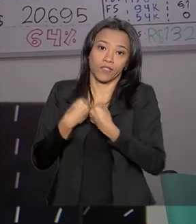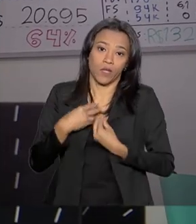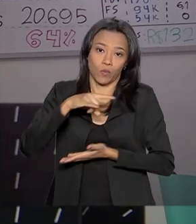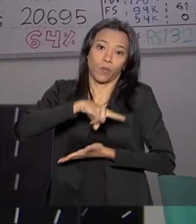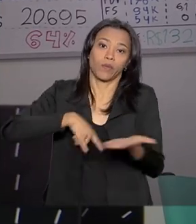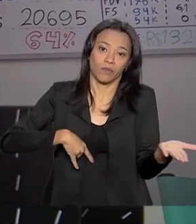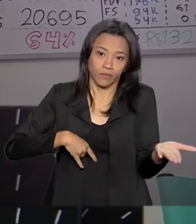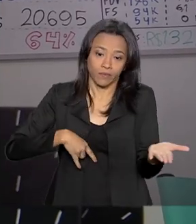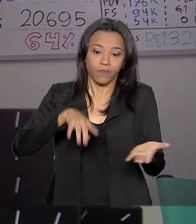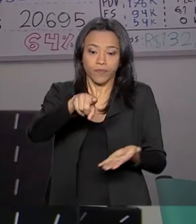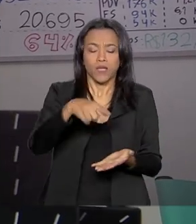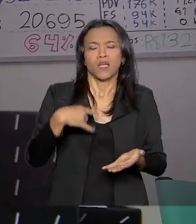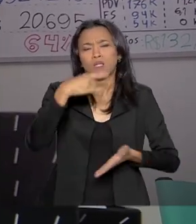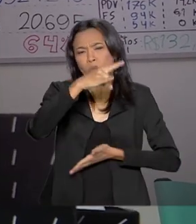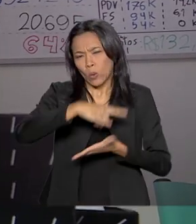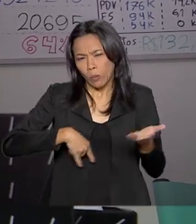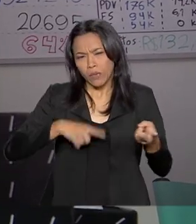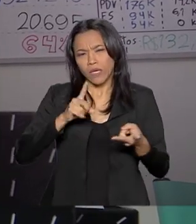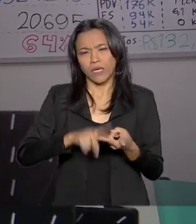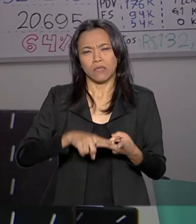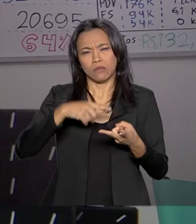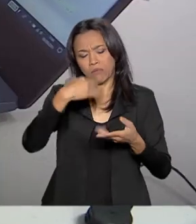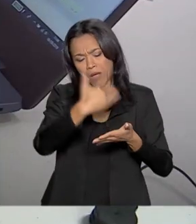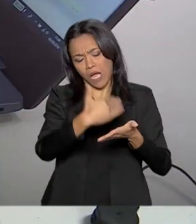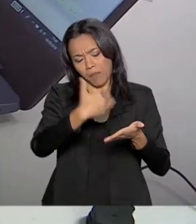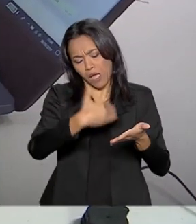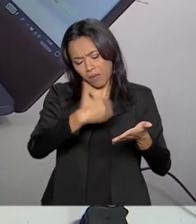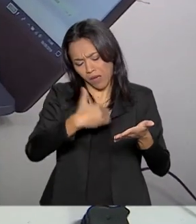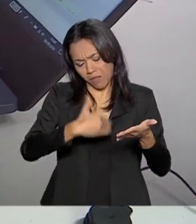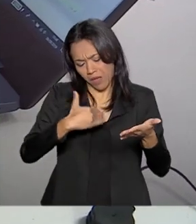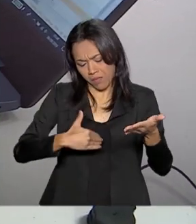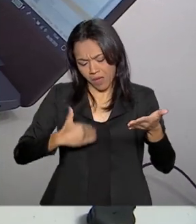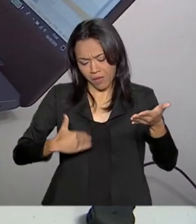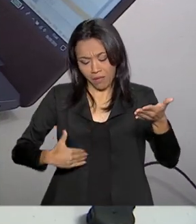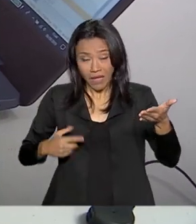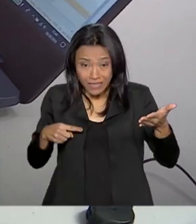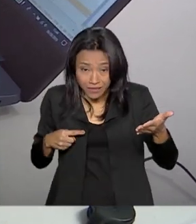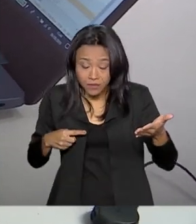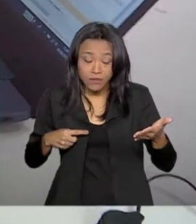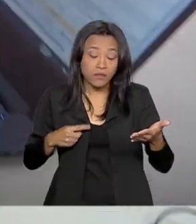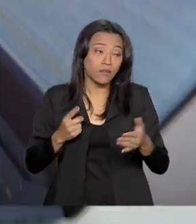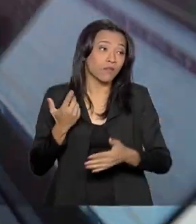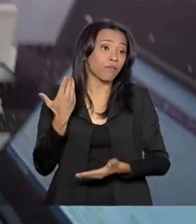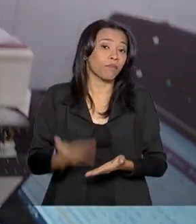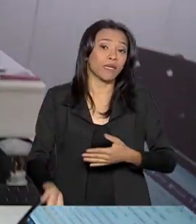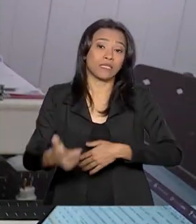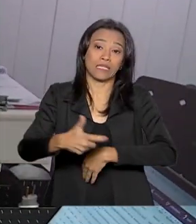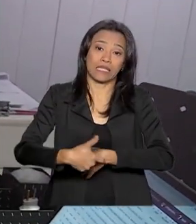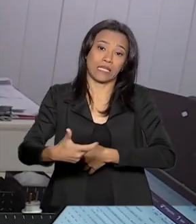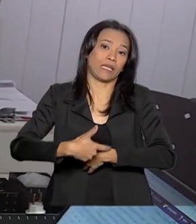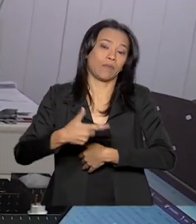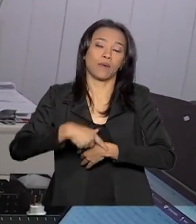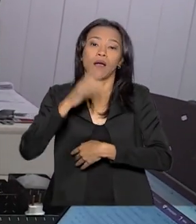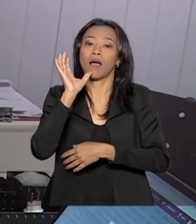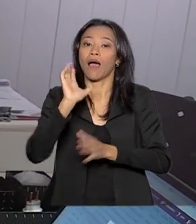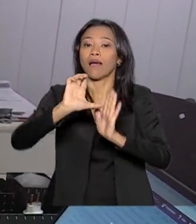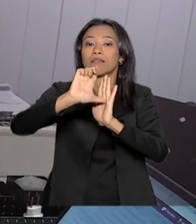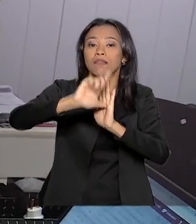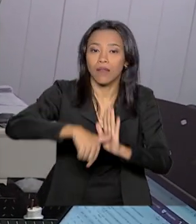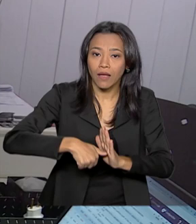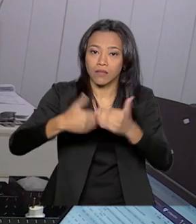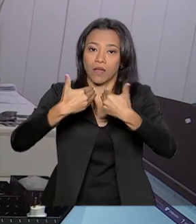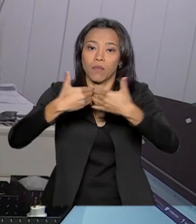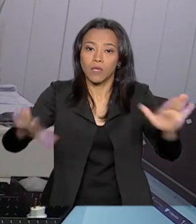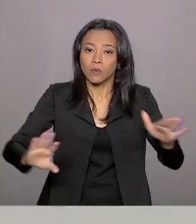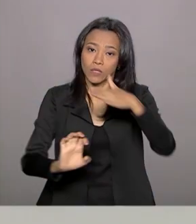Documentação, licenças, alvará, taxas. Tudo isso consome tempo e atrasa a abertura e o funcionamento de